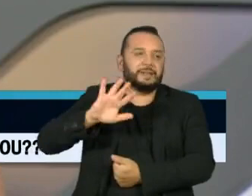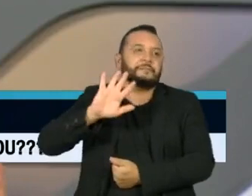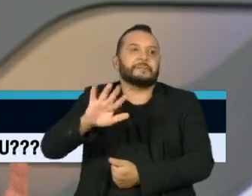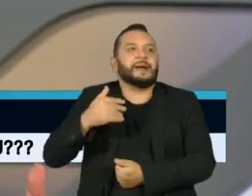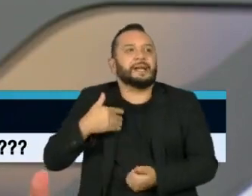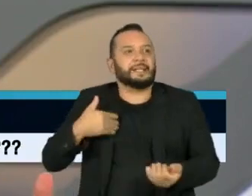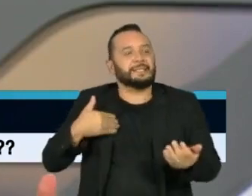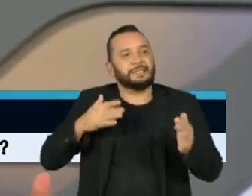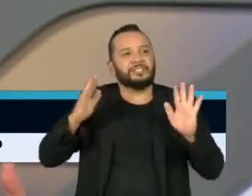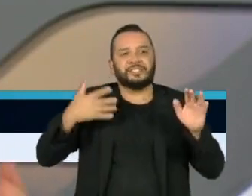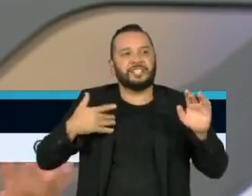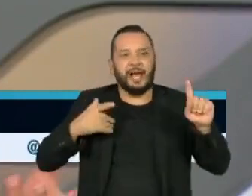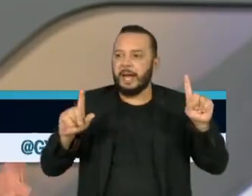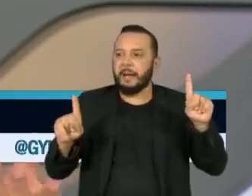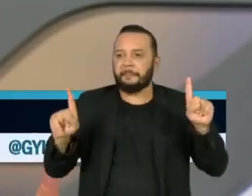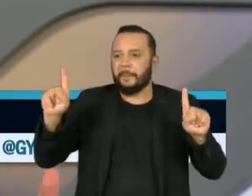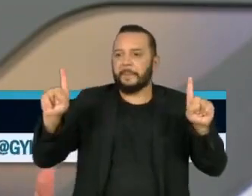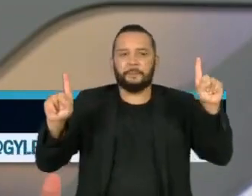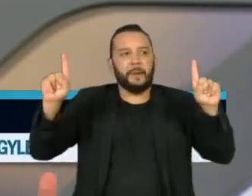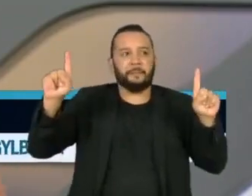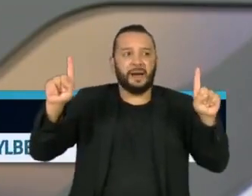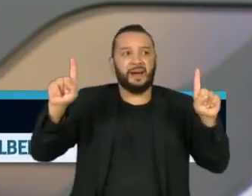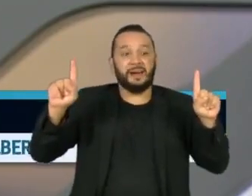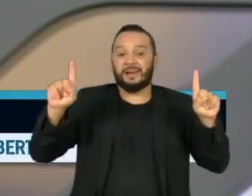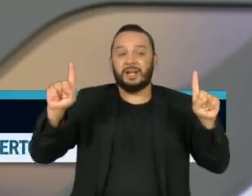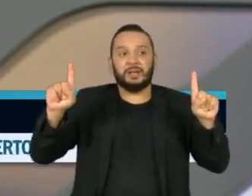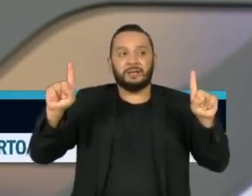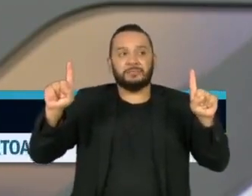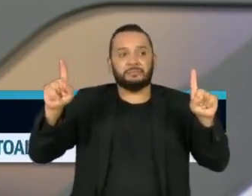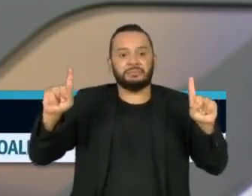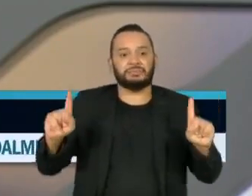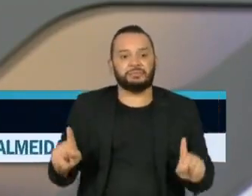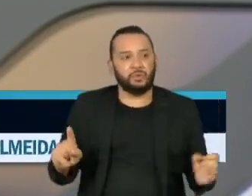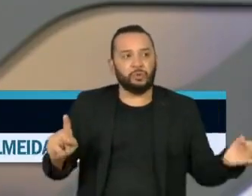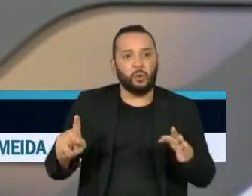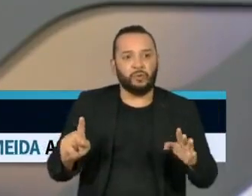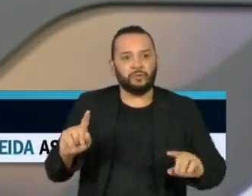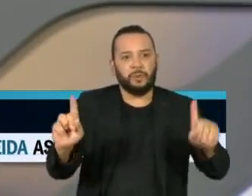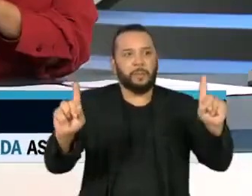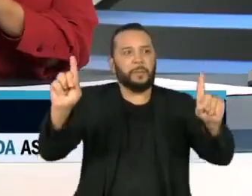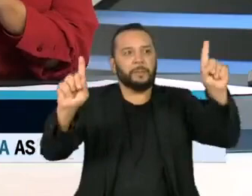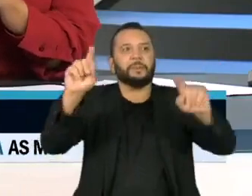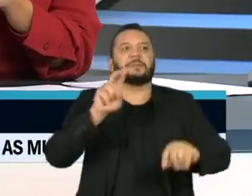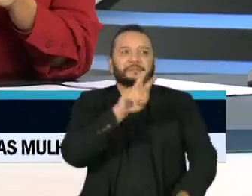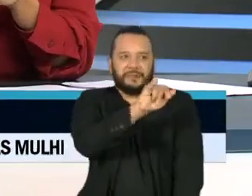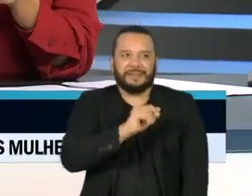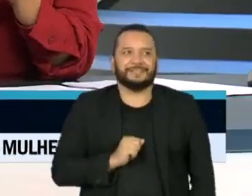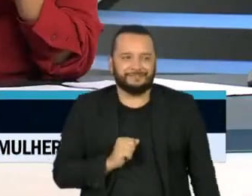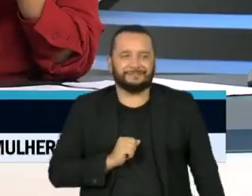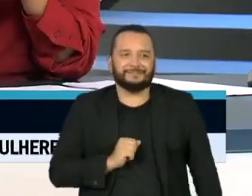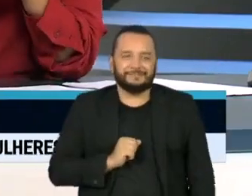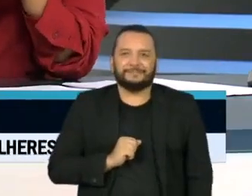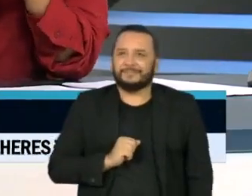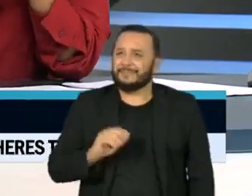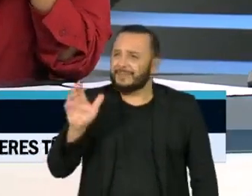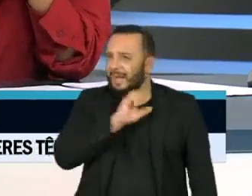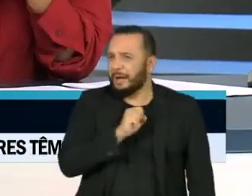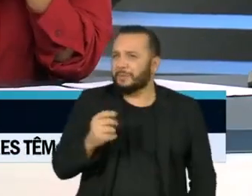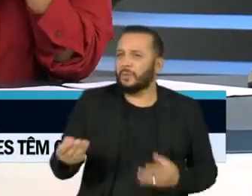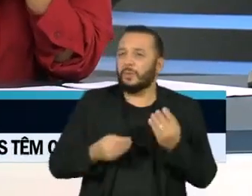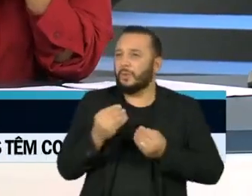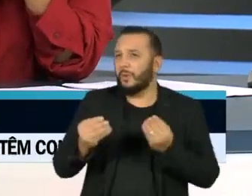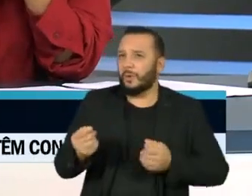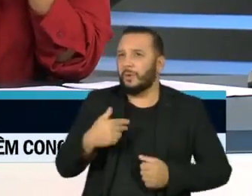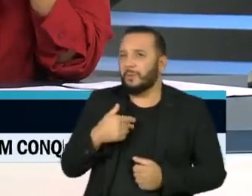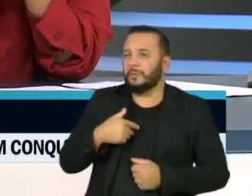e aí a gente pode ter uns dois blocos sendo colocados. Rapidamente, professora Denilde. Como as peças do